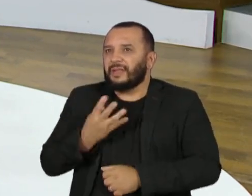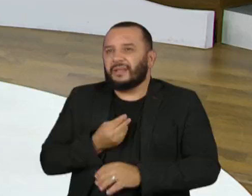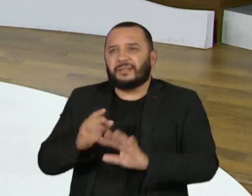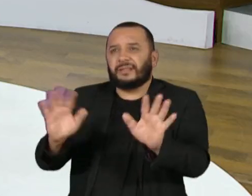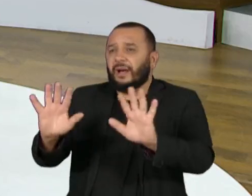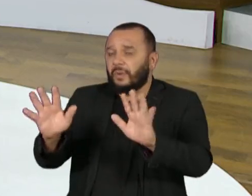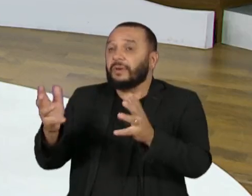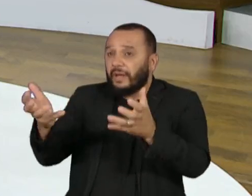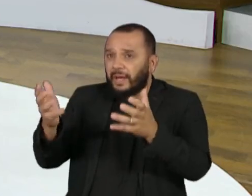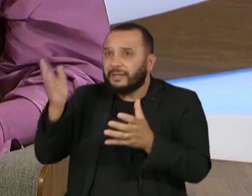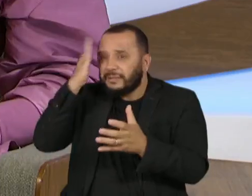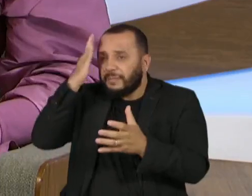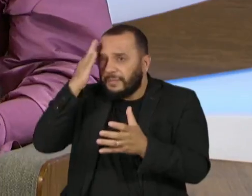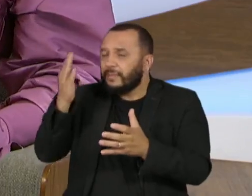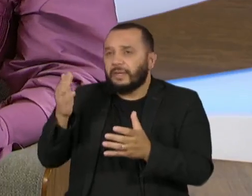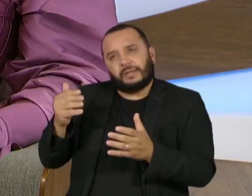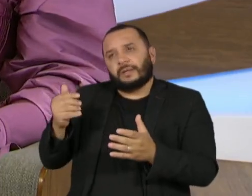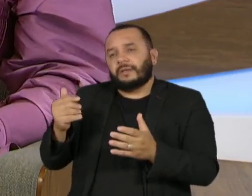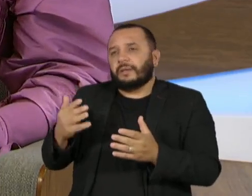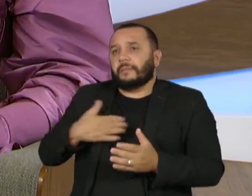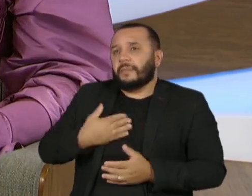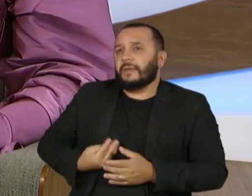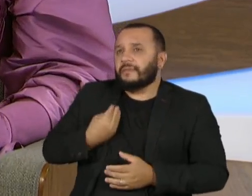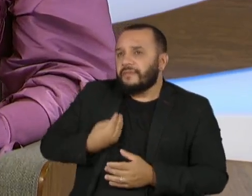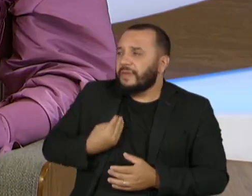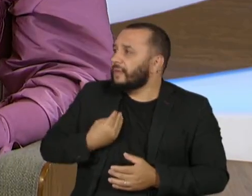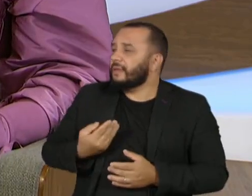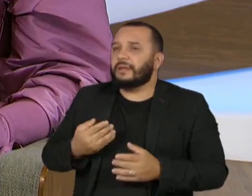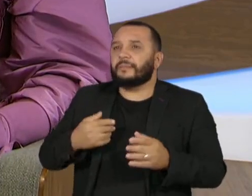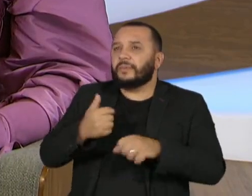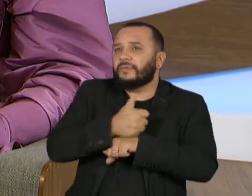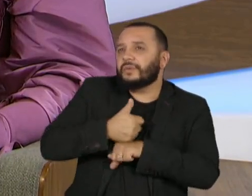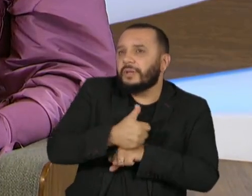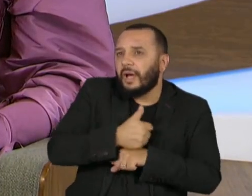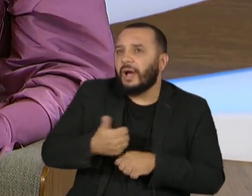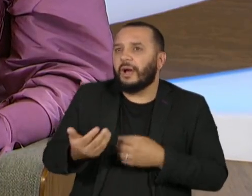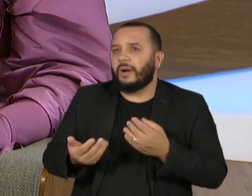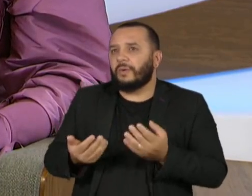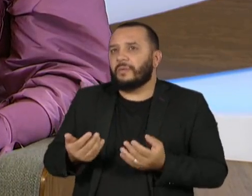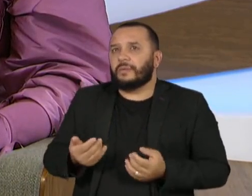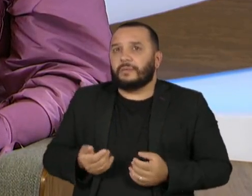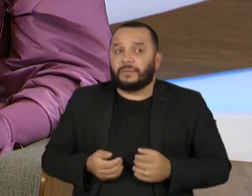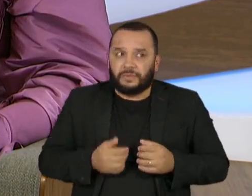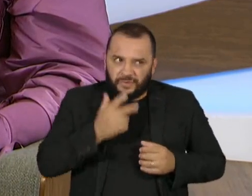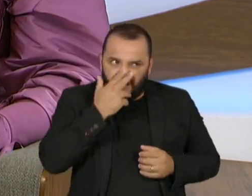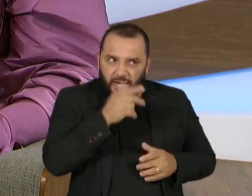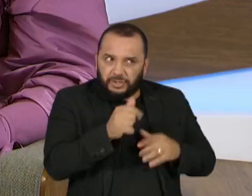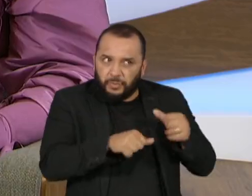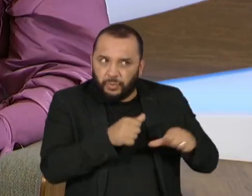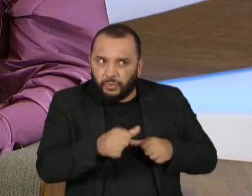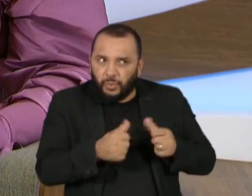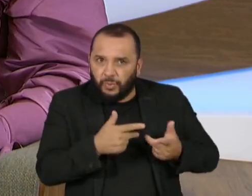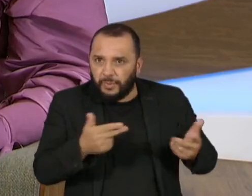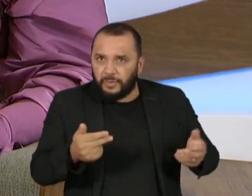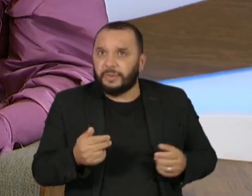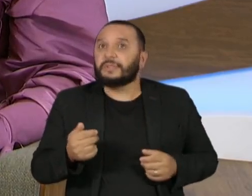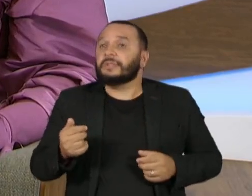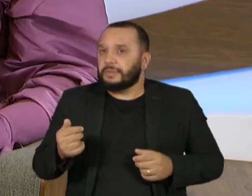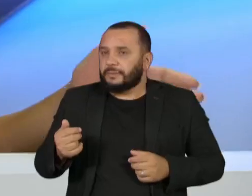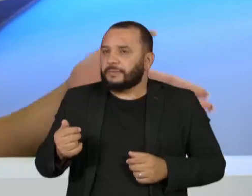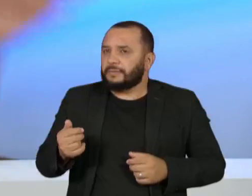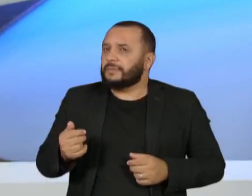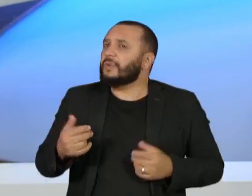além da nossa identidade de gênero? Acho que é isso, acho que é um trabalho árduo. Você acha que mudou de lá para cá? Desde que eu ganhei?